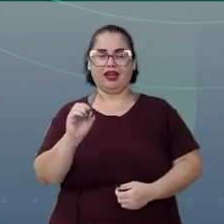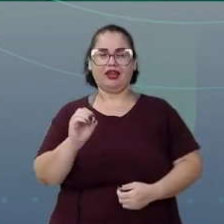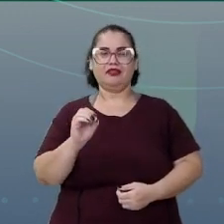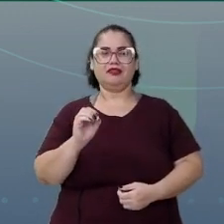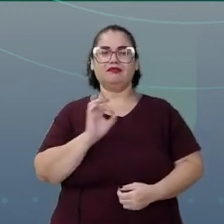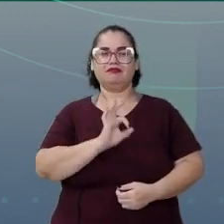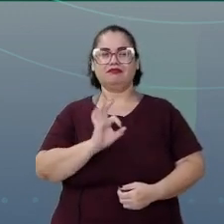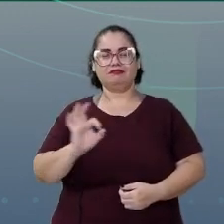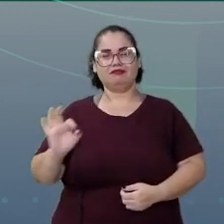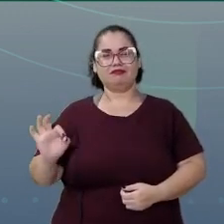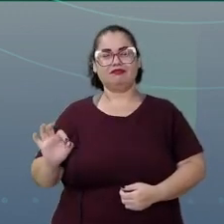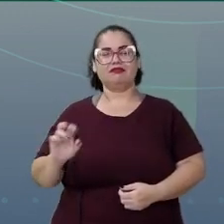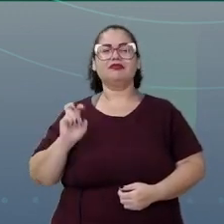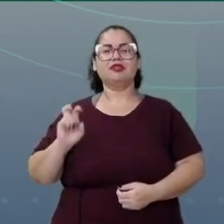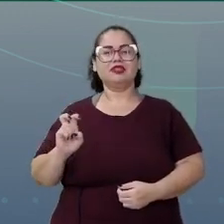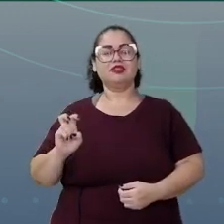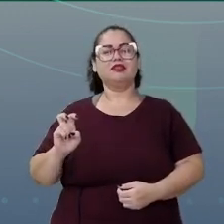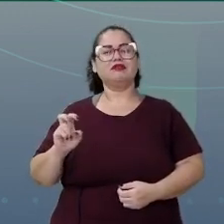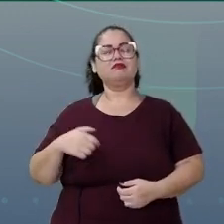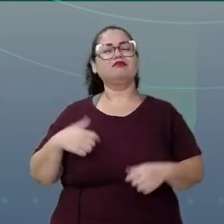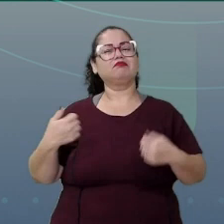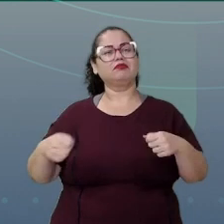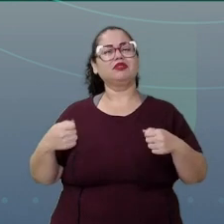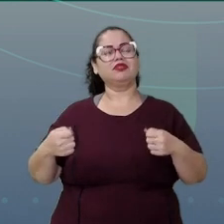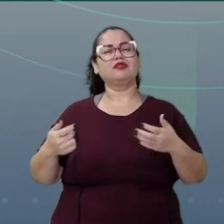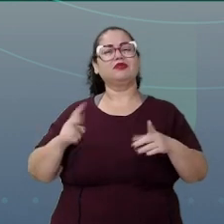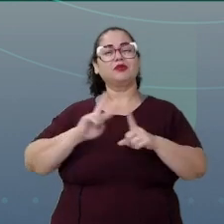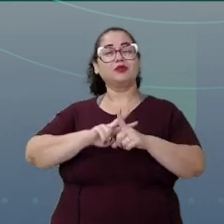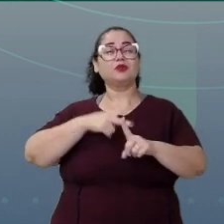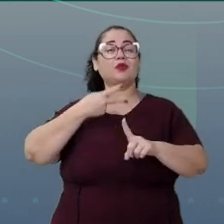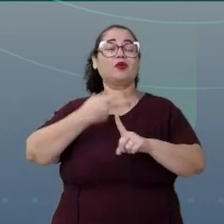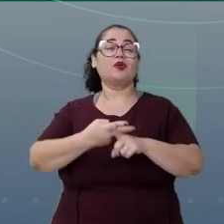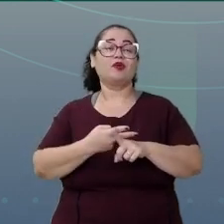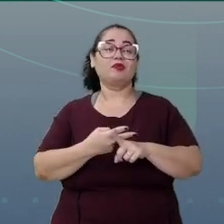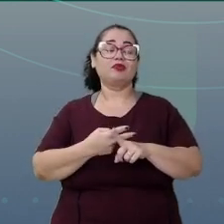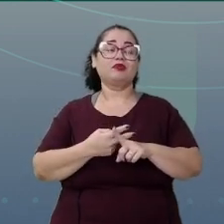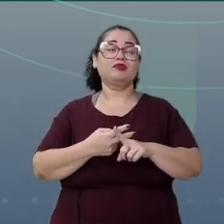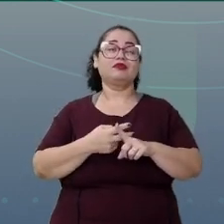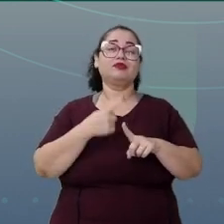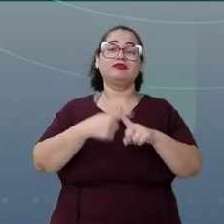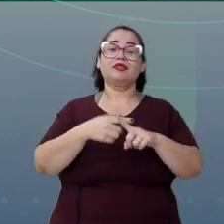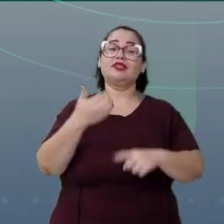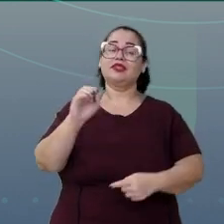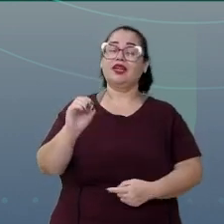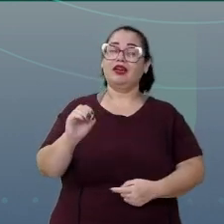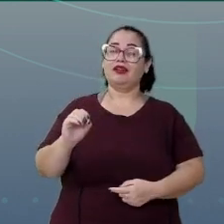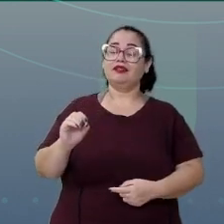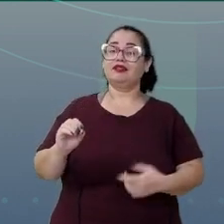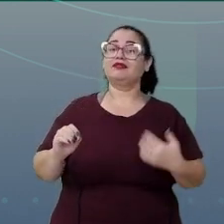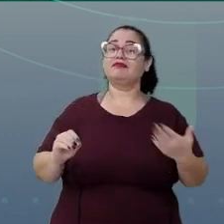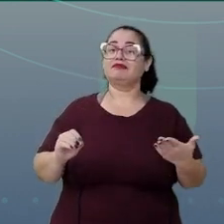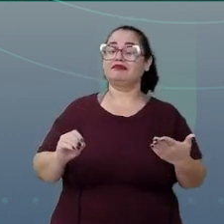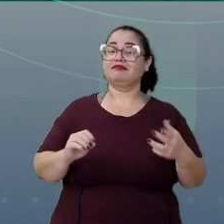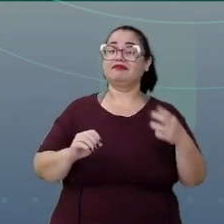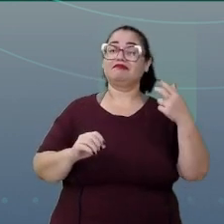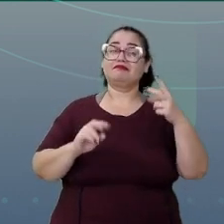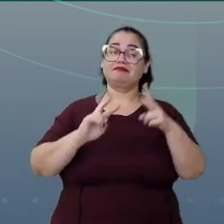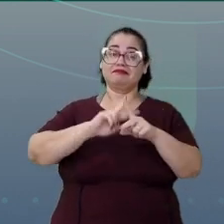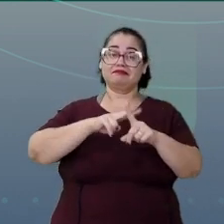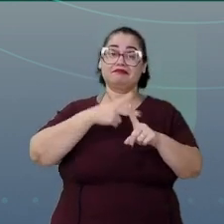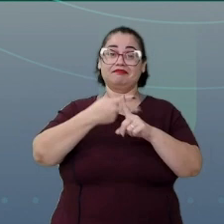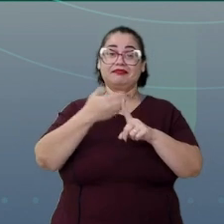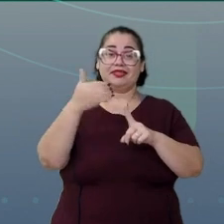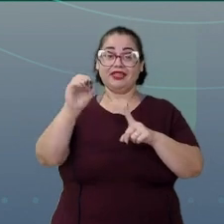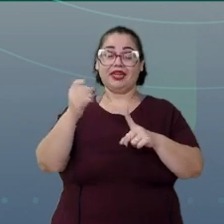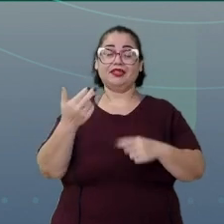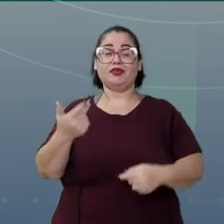moedas, com a moeda de cinco, eu preciso do dobro de dez. O dobro de dez é